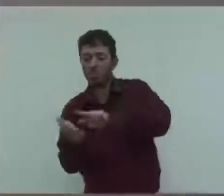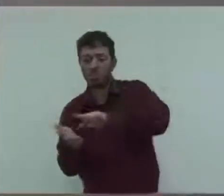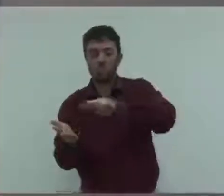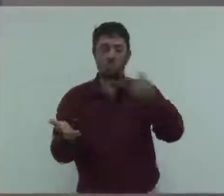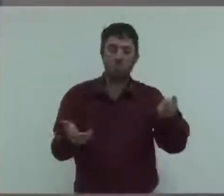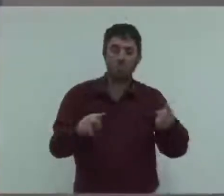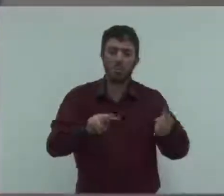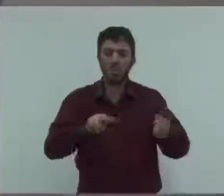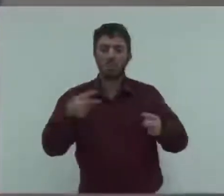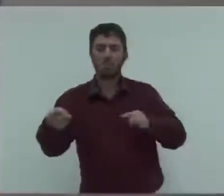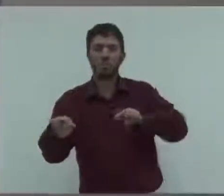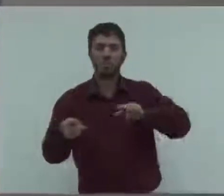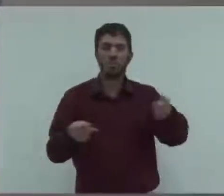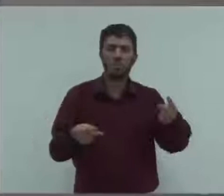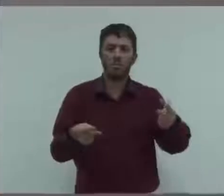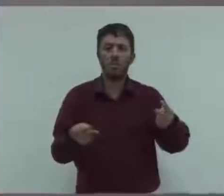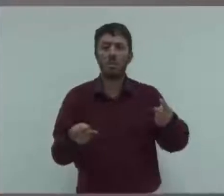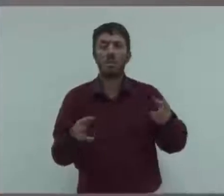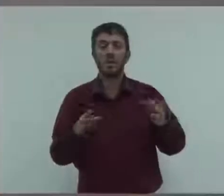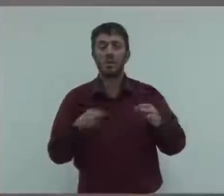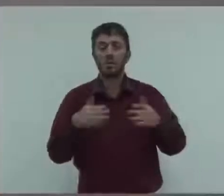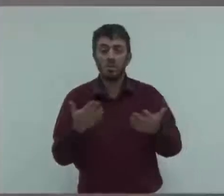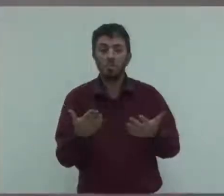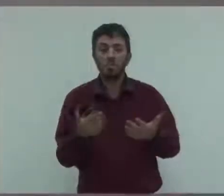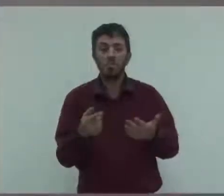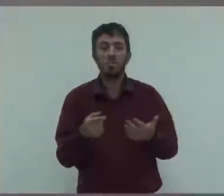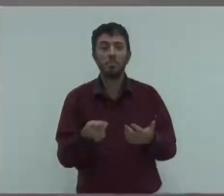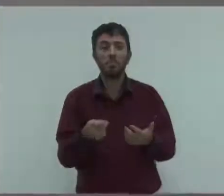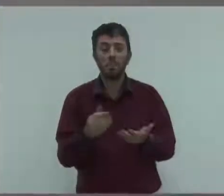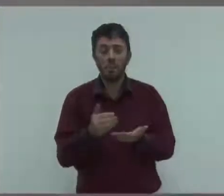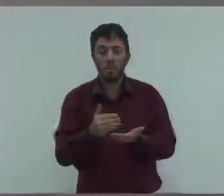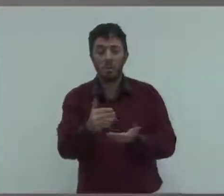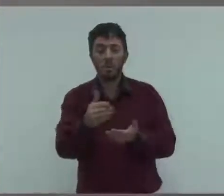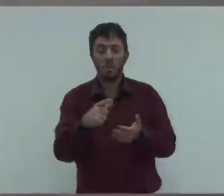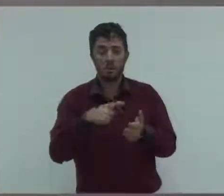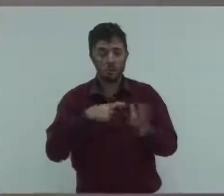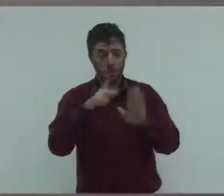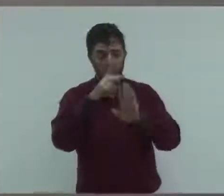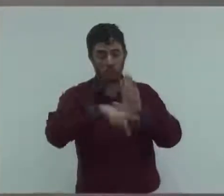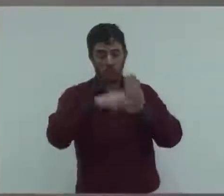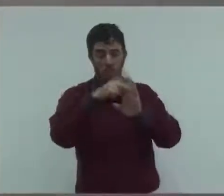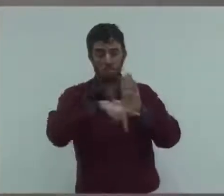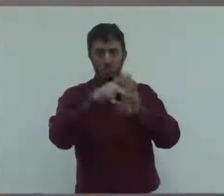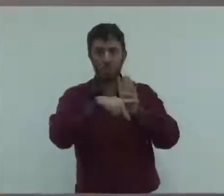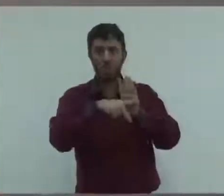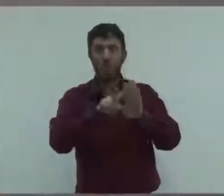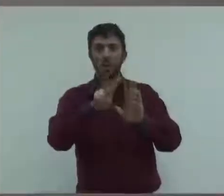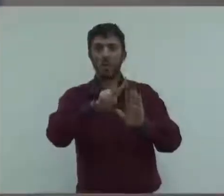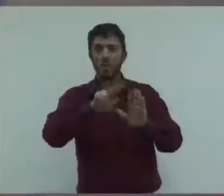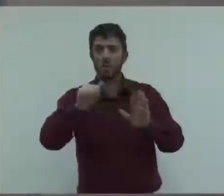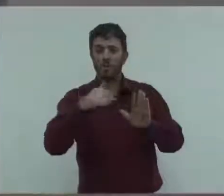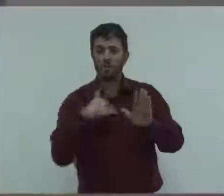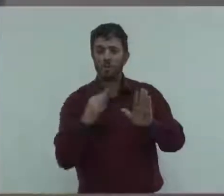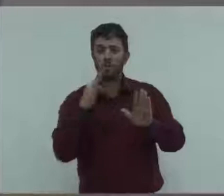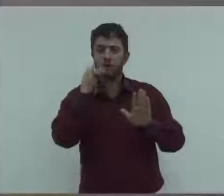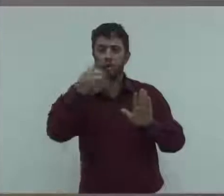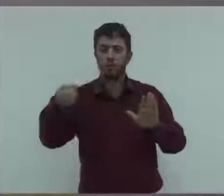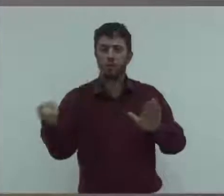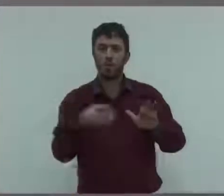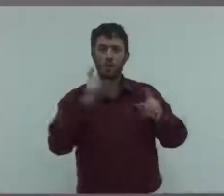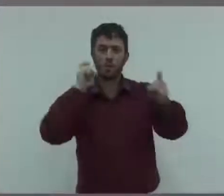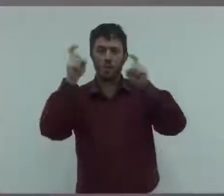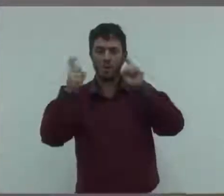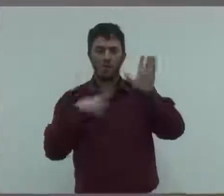Então, tão logo pudermos receber esse projeto, estaria marcando uma nova reunião junto com os vereadores, para que nós